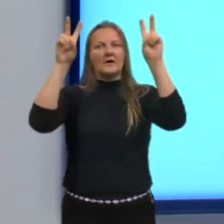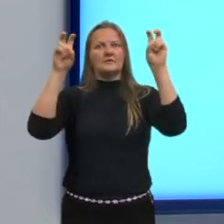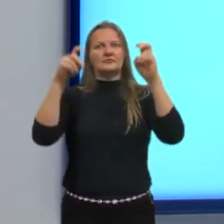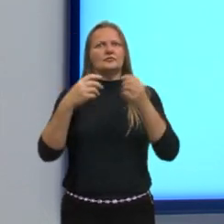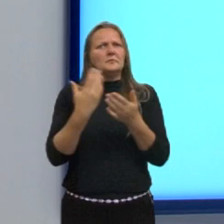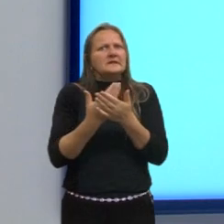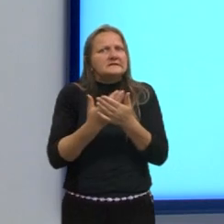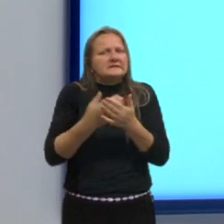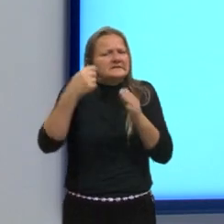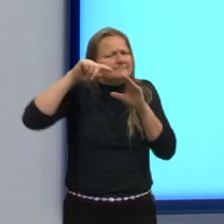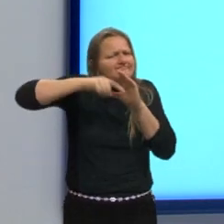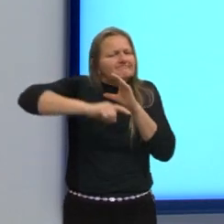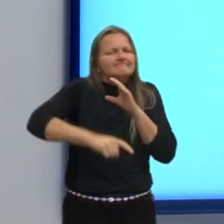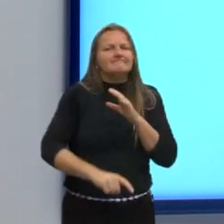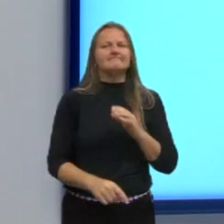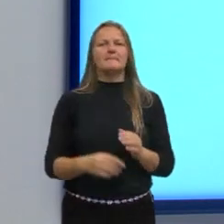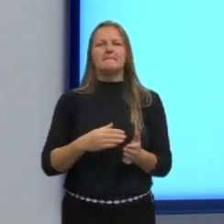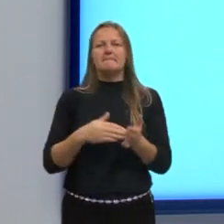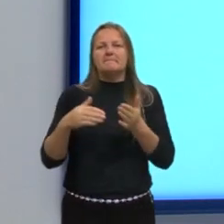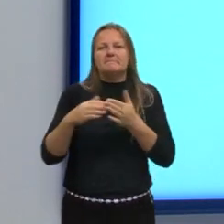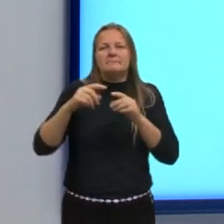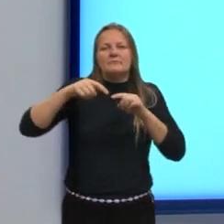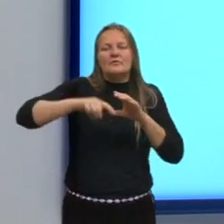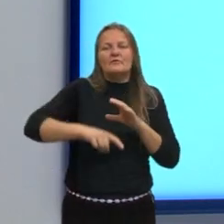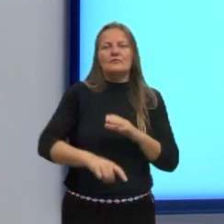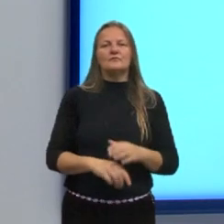de dar uma refrescada e uma revisada.